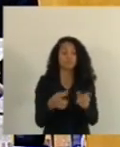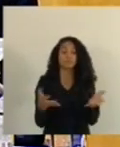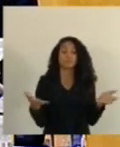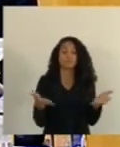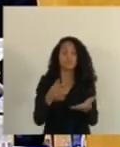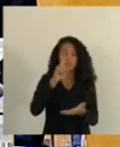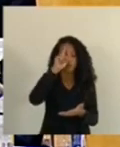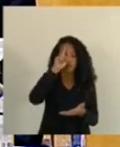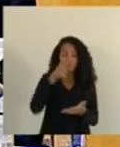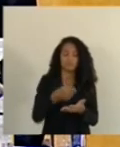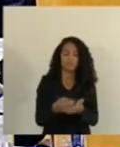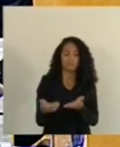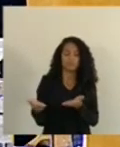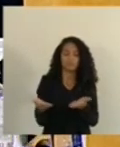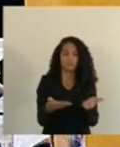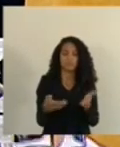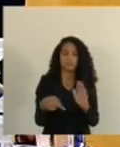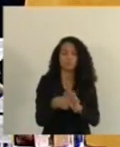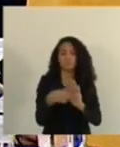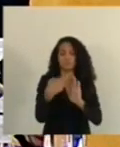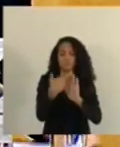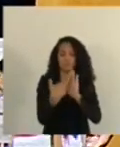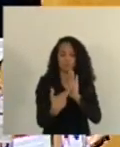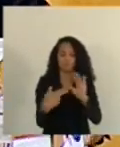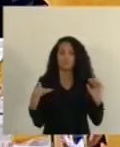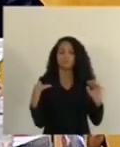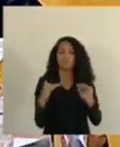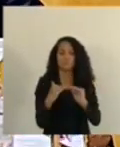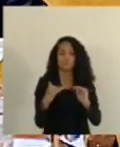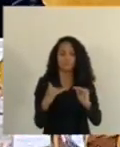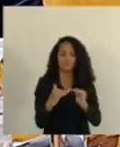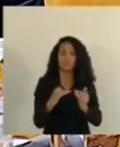determino a tramitação na forma regimental.